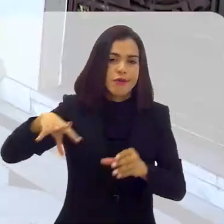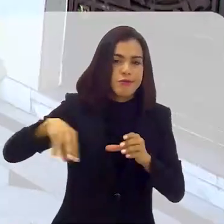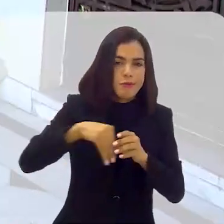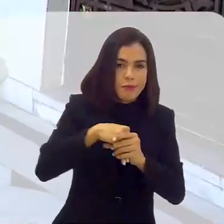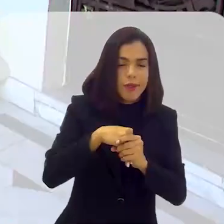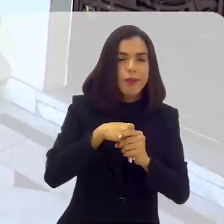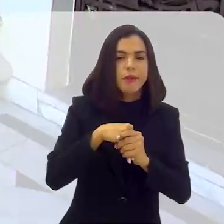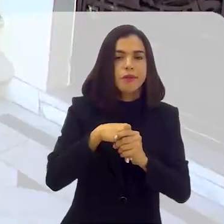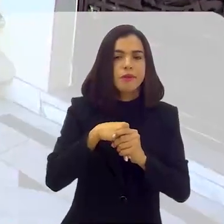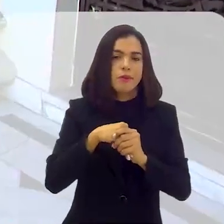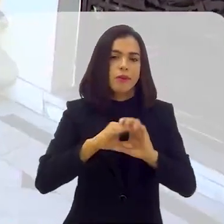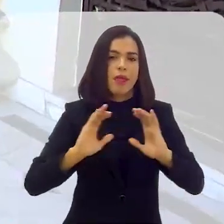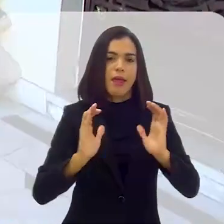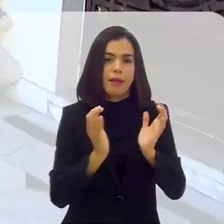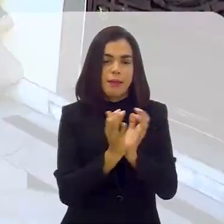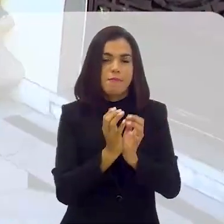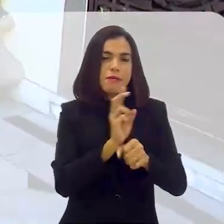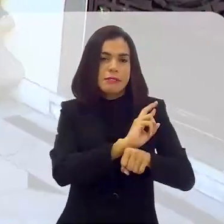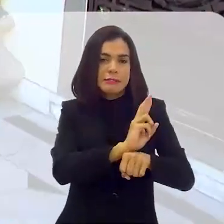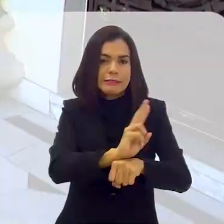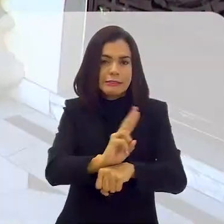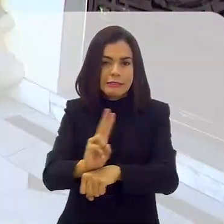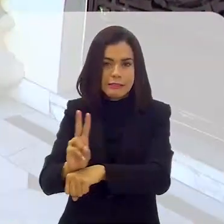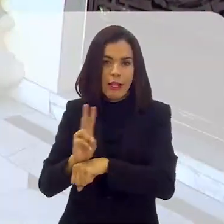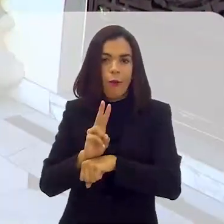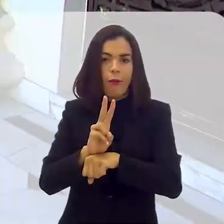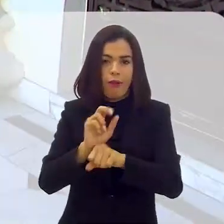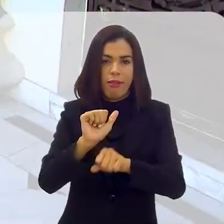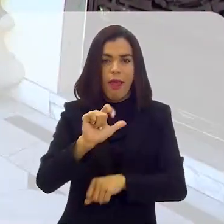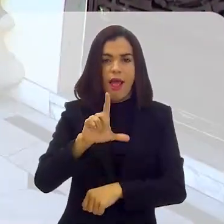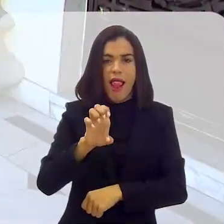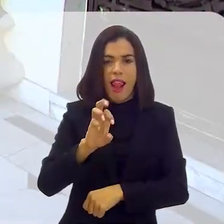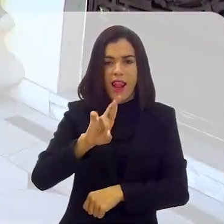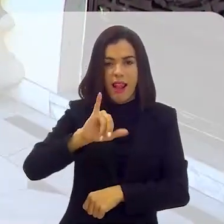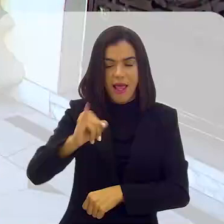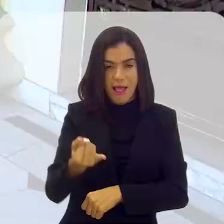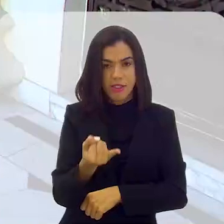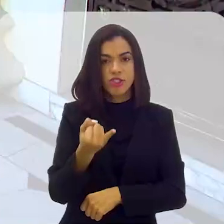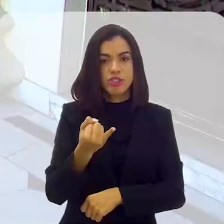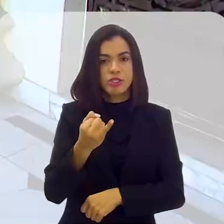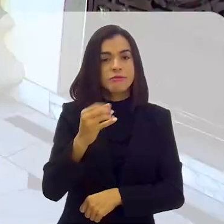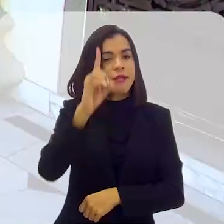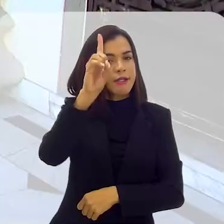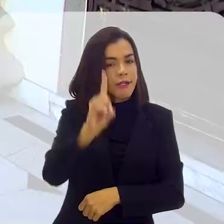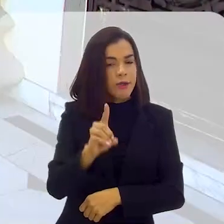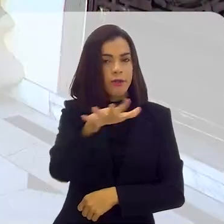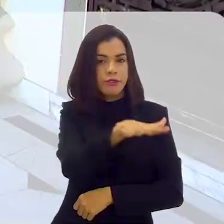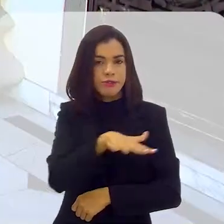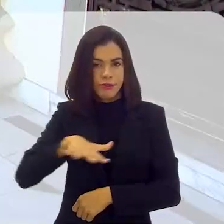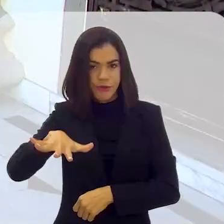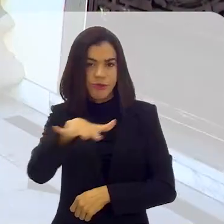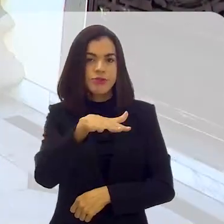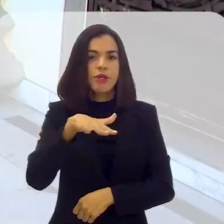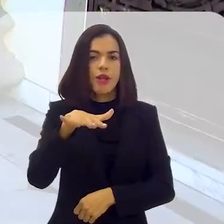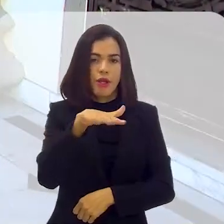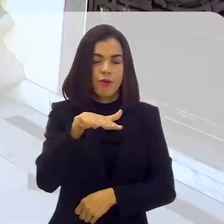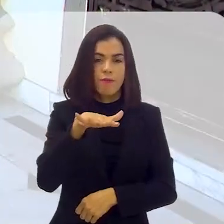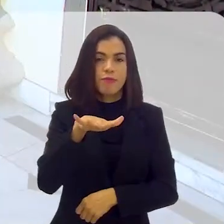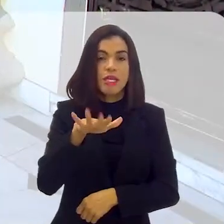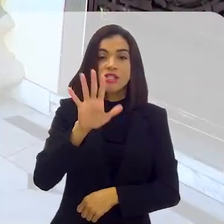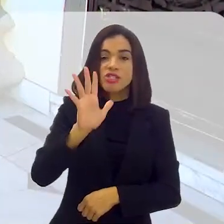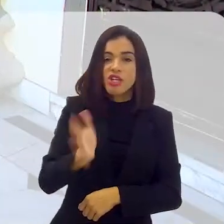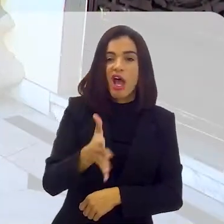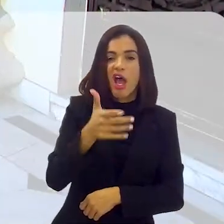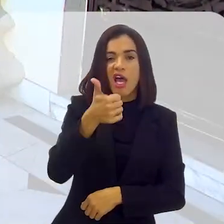Eu faço parte do corpo da Segurança da LERJ, do Departamento da Subdiretoria Geral da Segurança da LERJ,